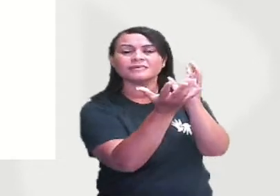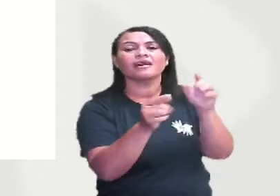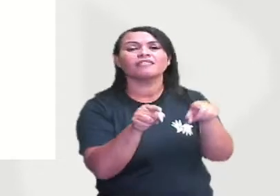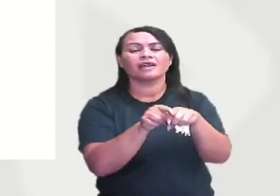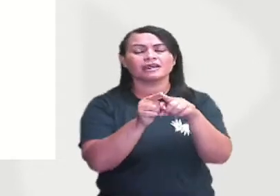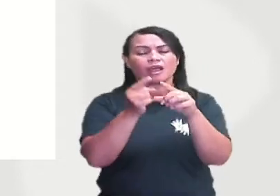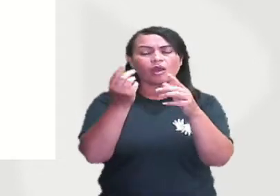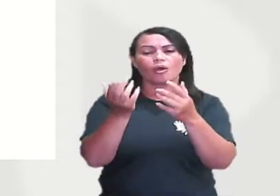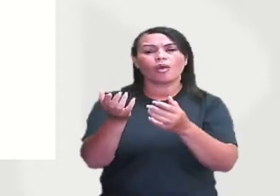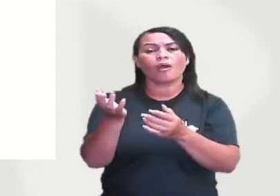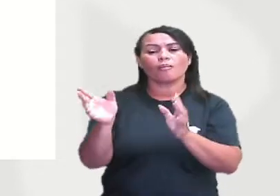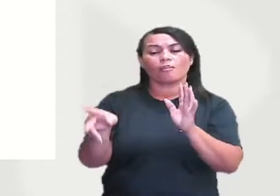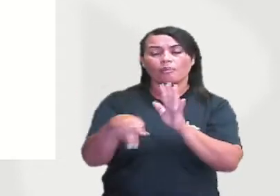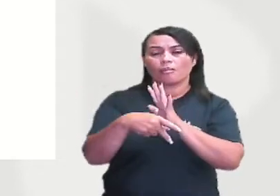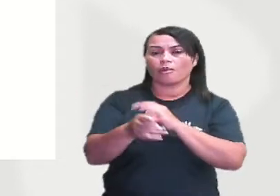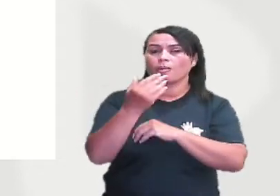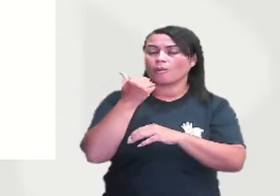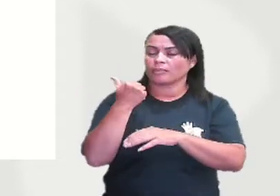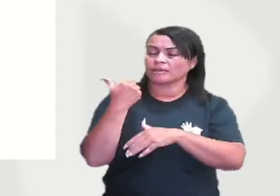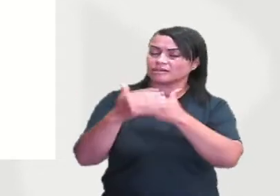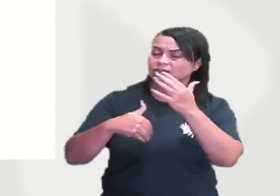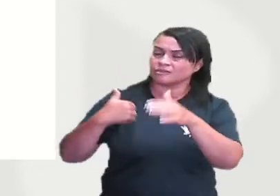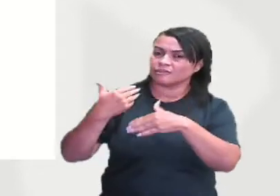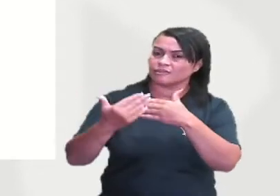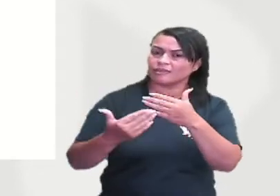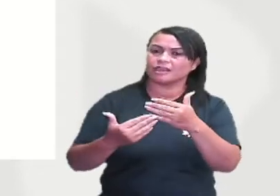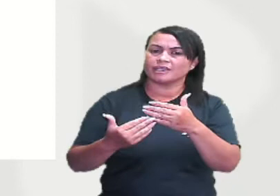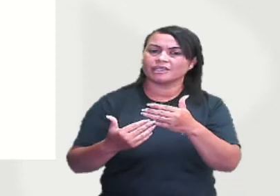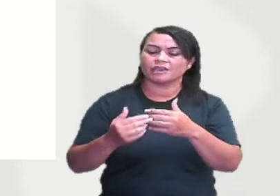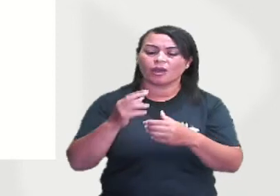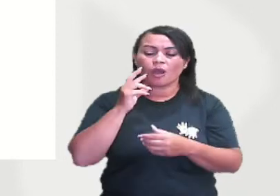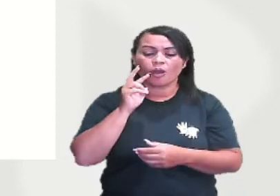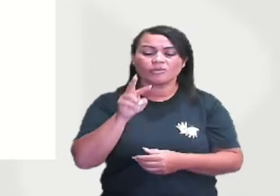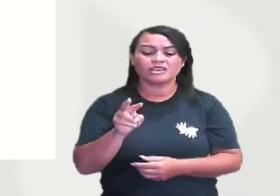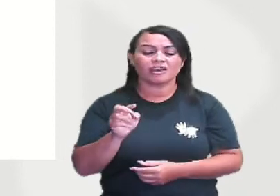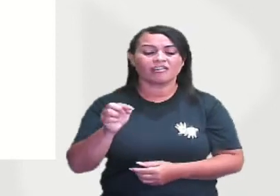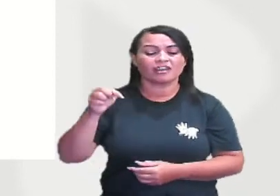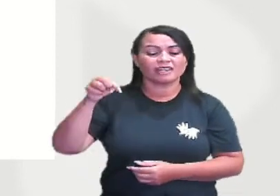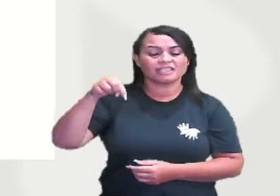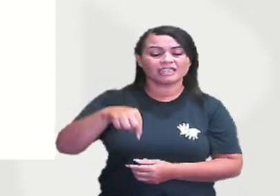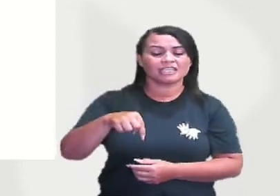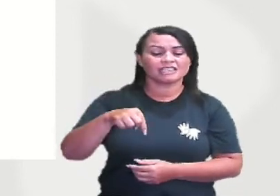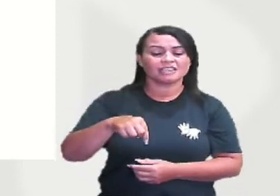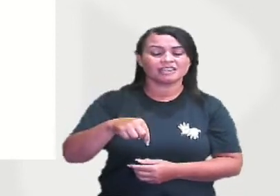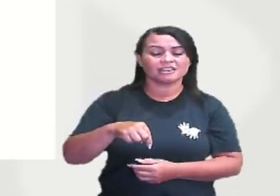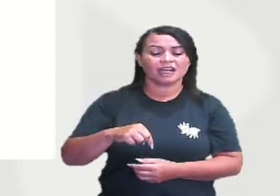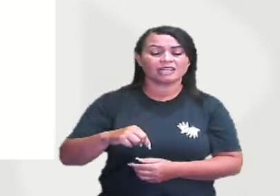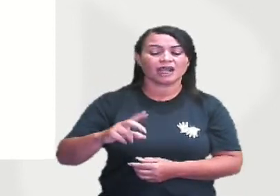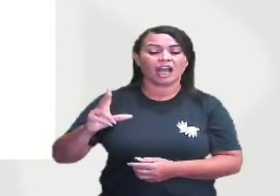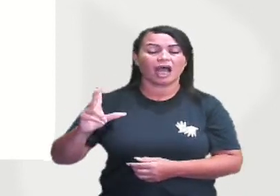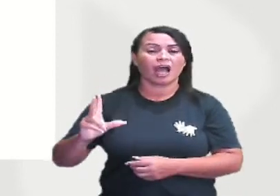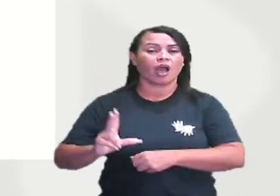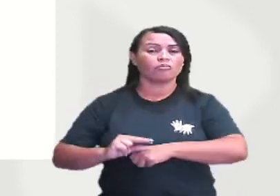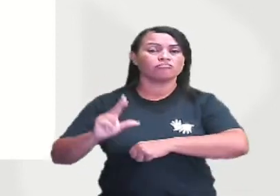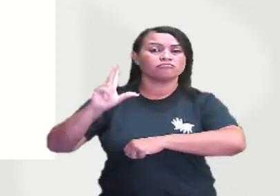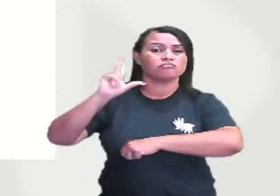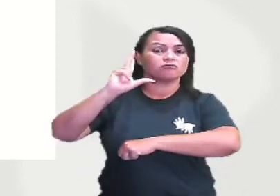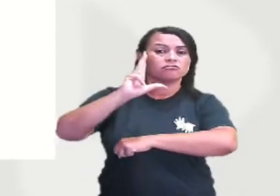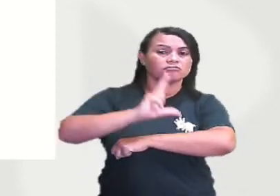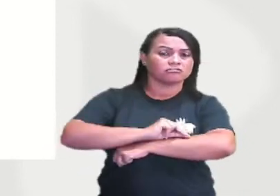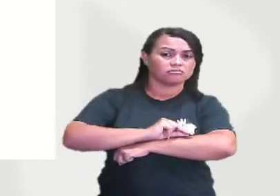Produzirem o seu próprio alimento, se desenvolverem. Aí tem ali, olha a direção da seta, chega ali o gafanhoto que vai se alimentar